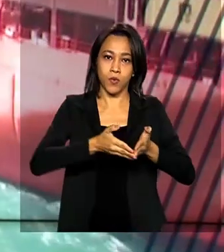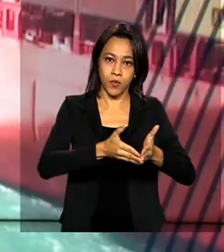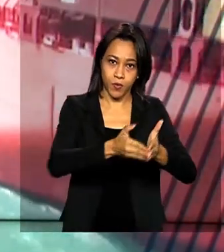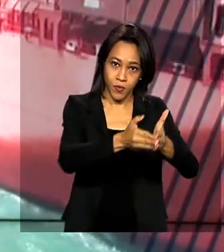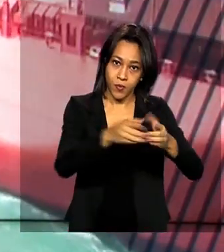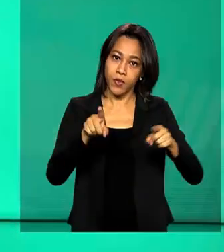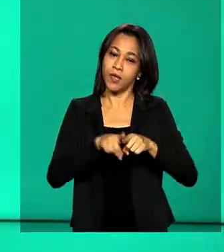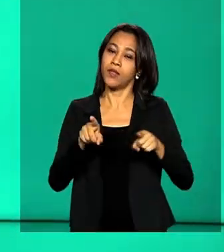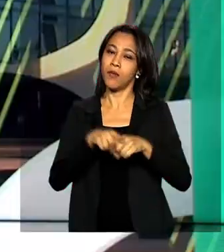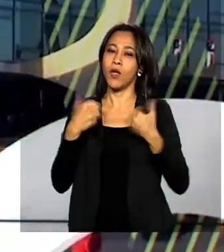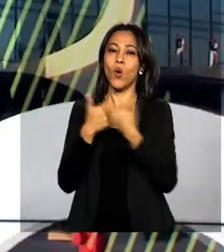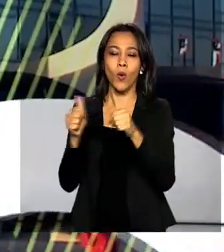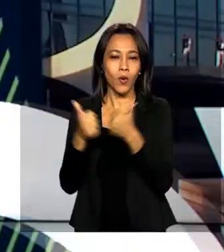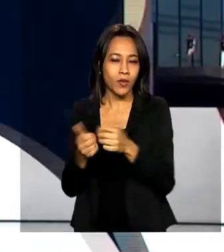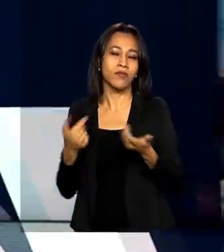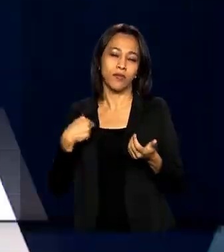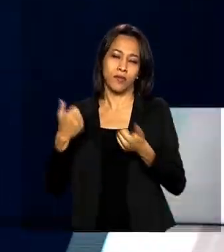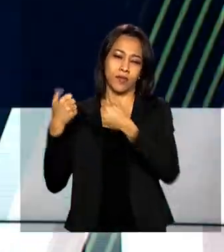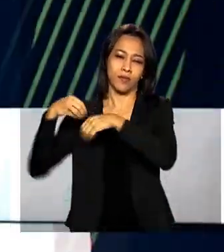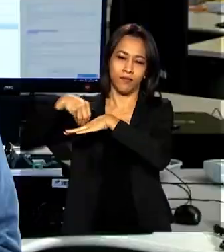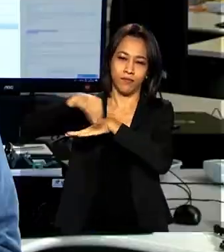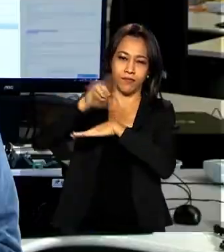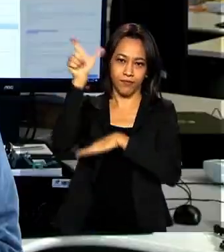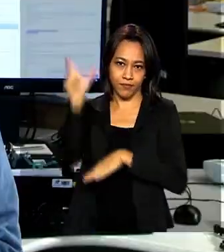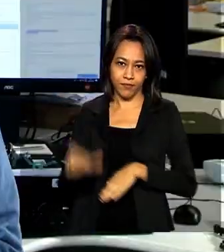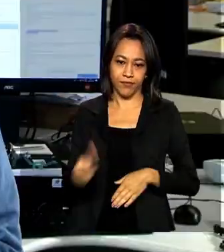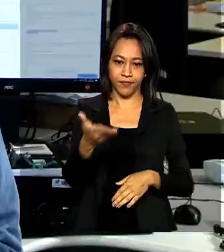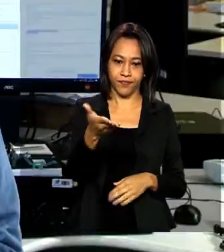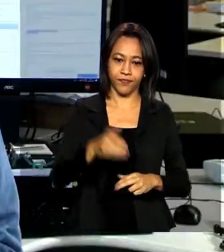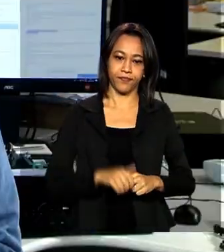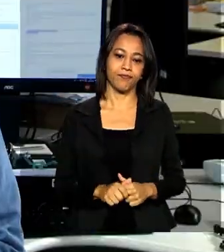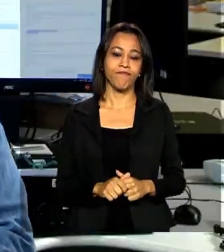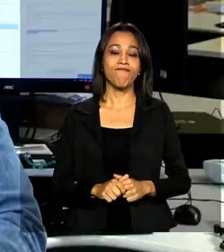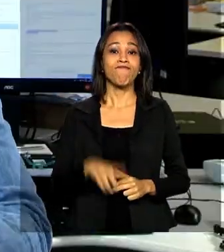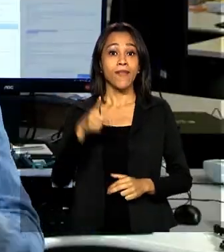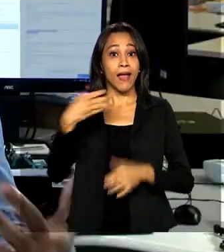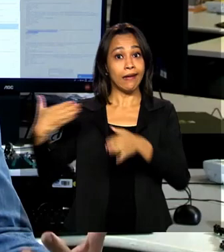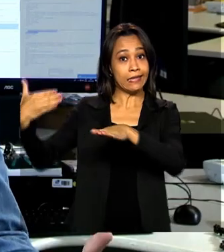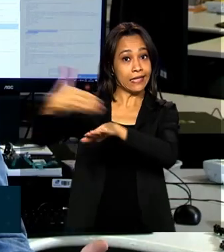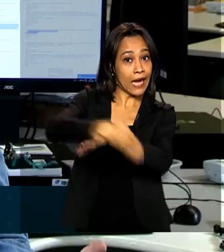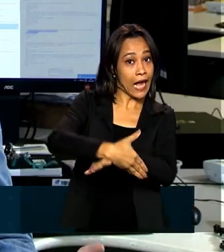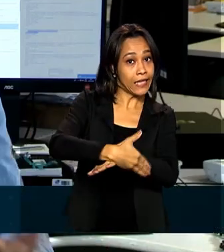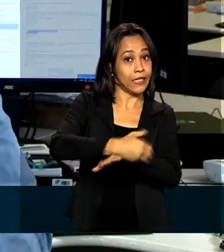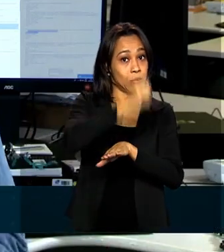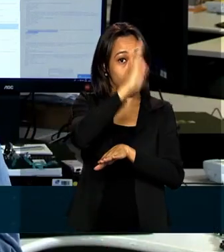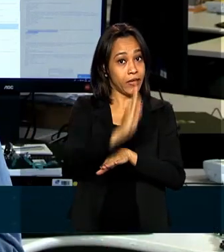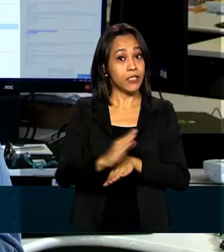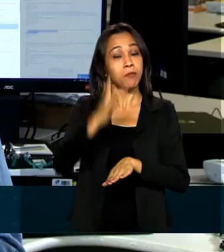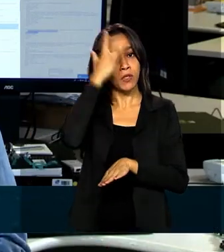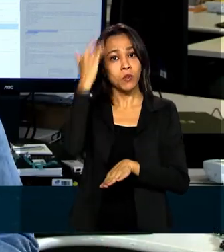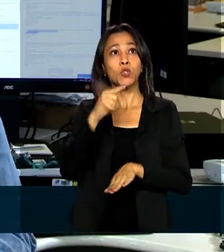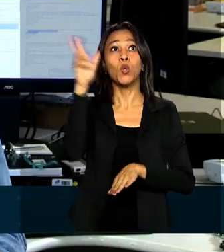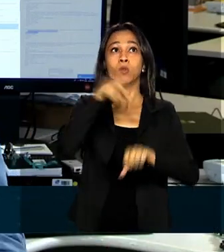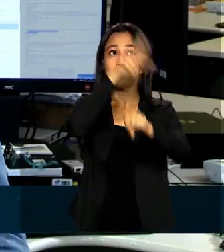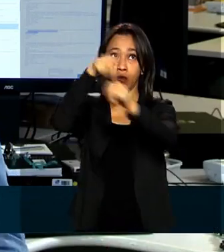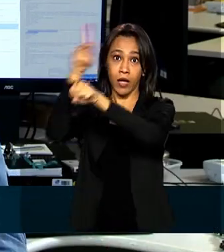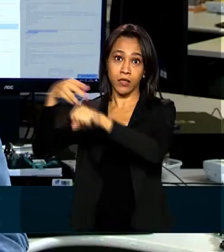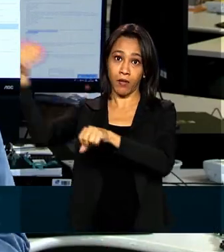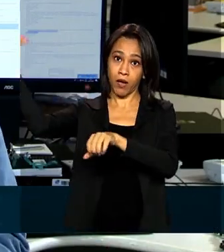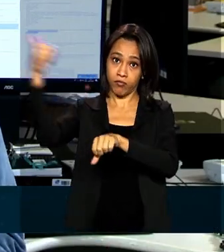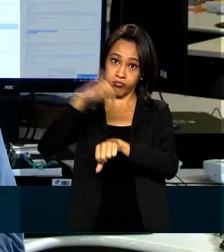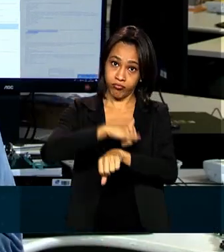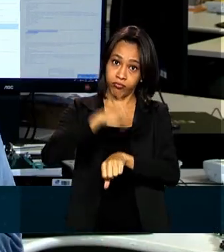Igor Santos tem as informações. A entrada no país de cidadãos estrangeiros por aeroportos